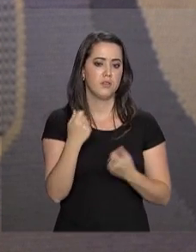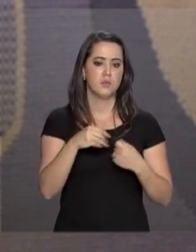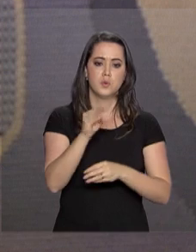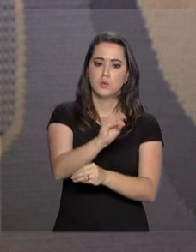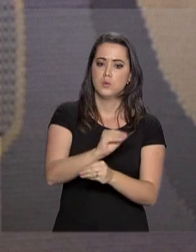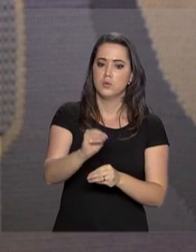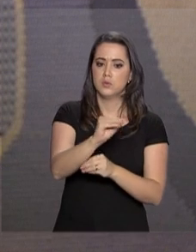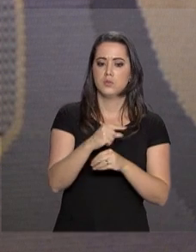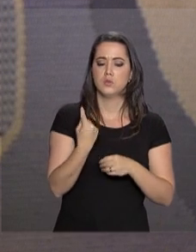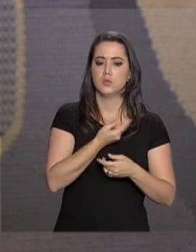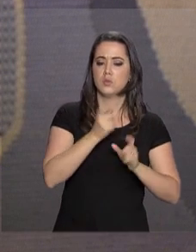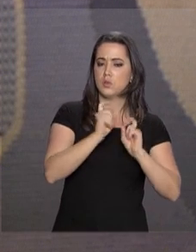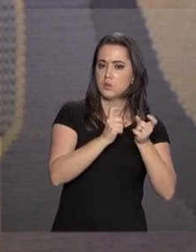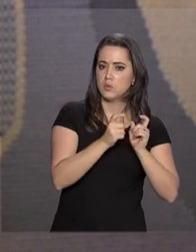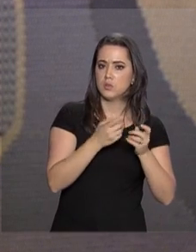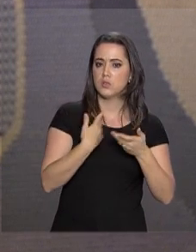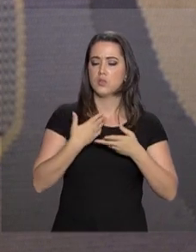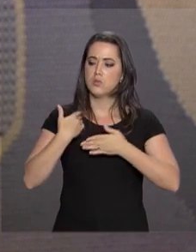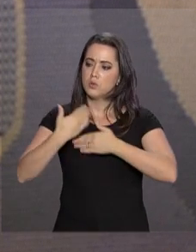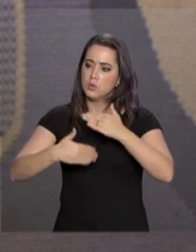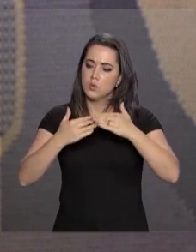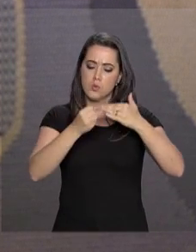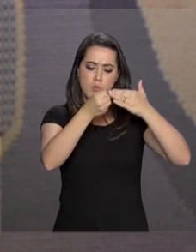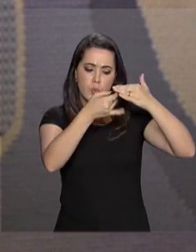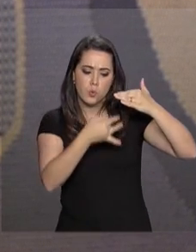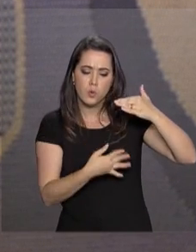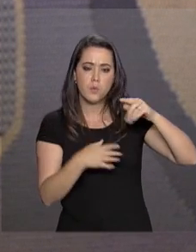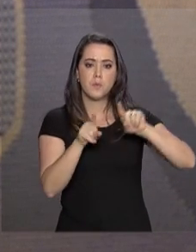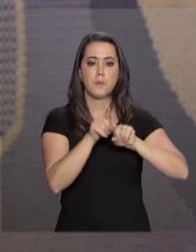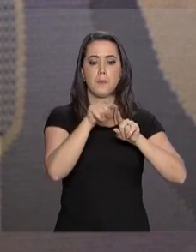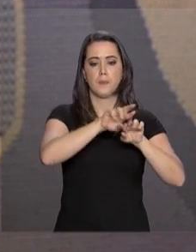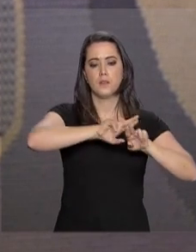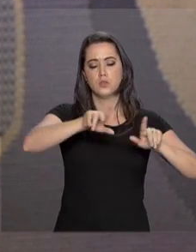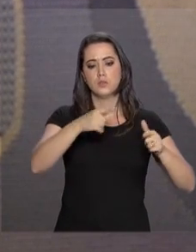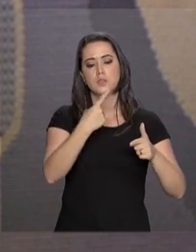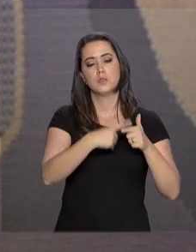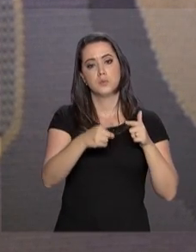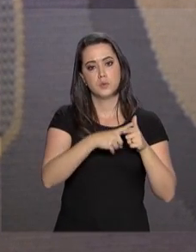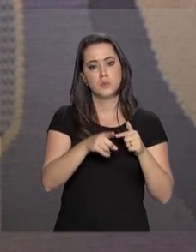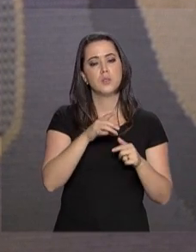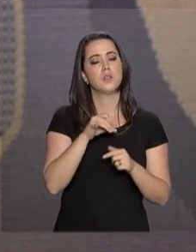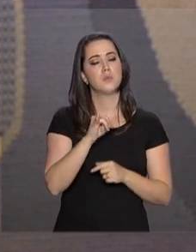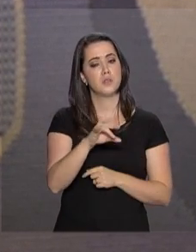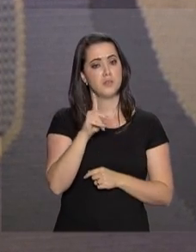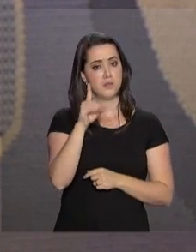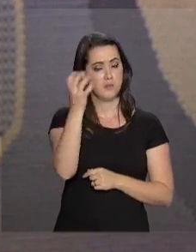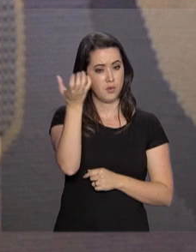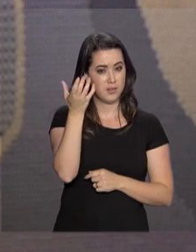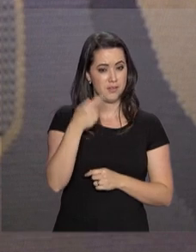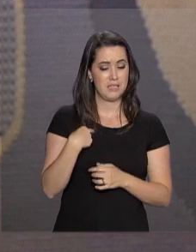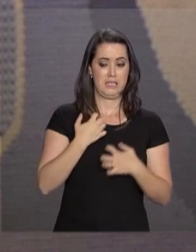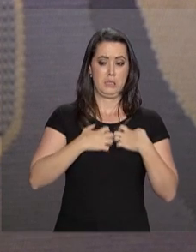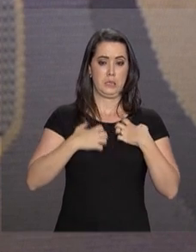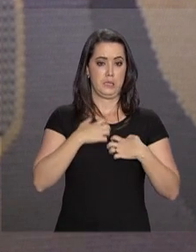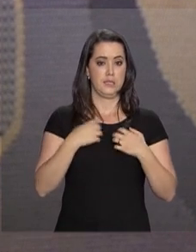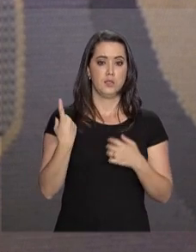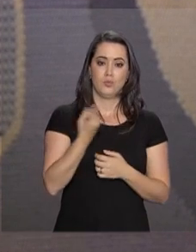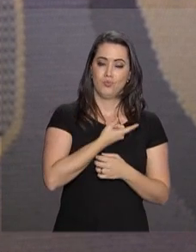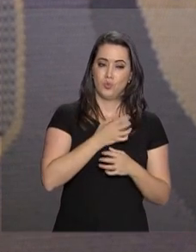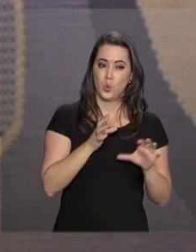cuidar da nossa administração, do fluxo de carreira, vamos solucionar esse e muitos outros problemas, se Deus quiser, que legitimamente afligem a instituição